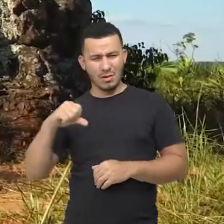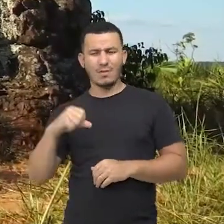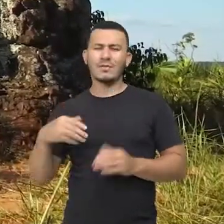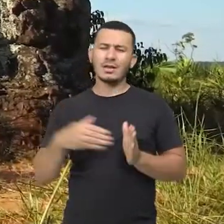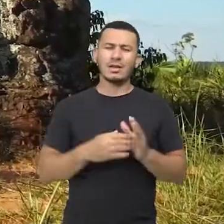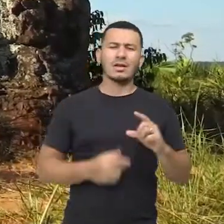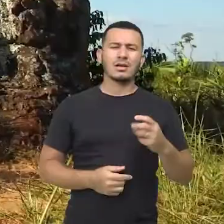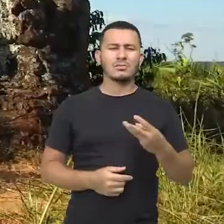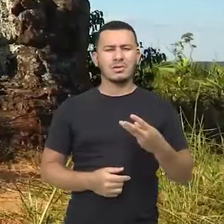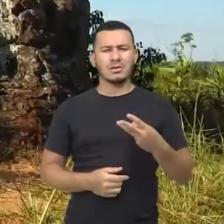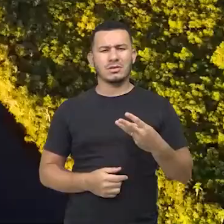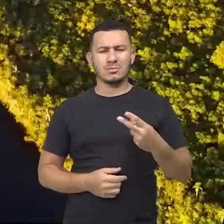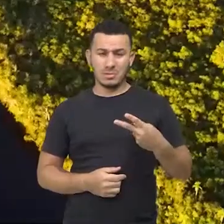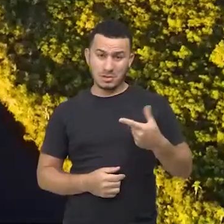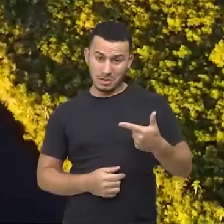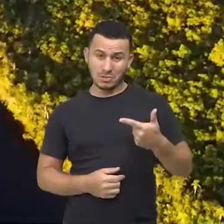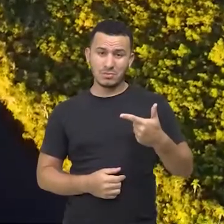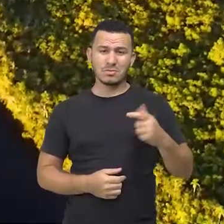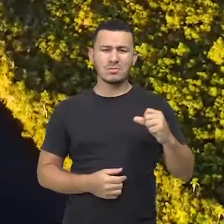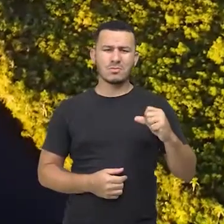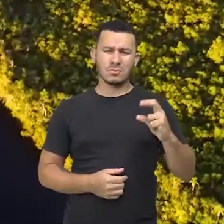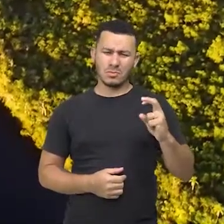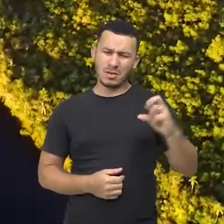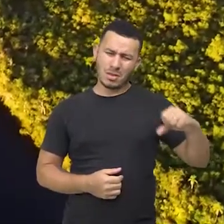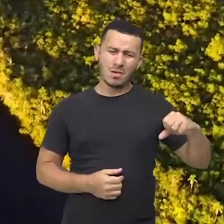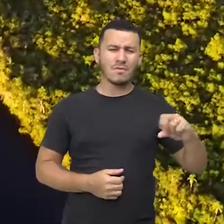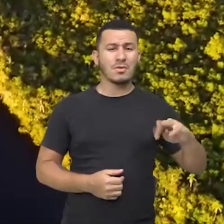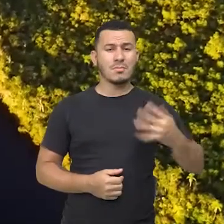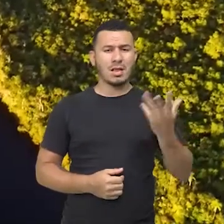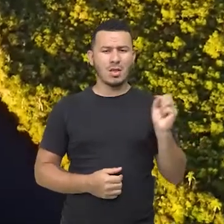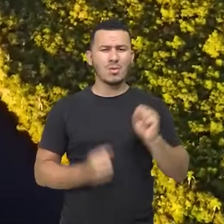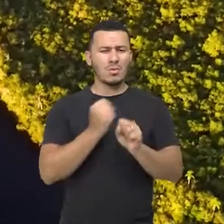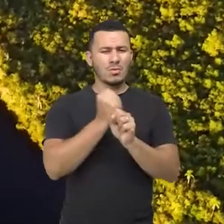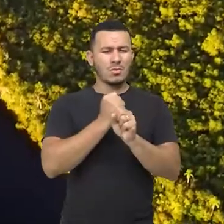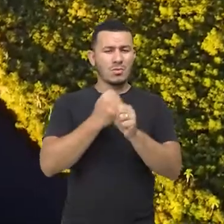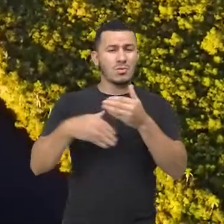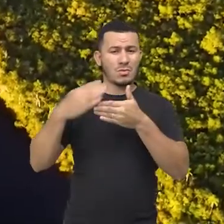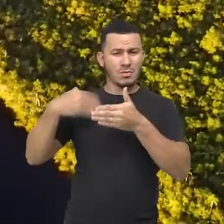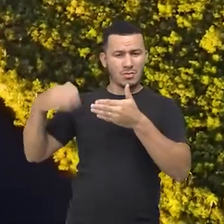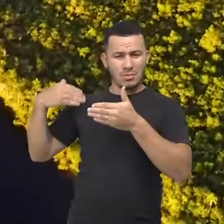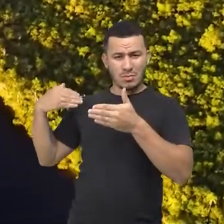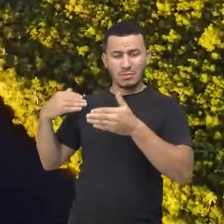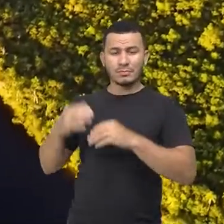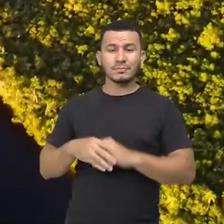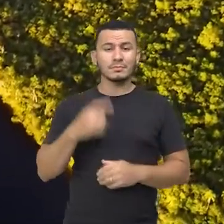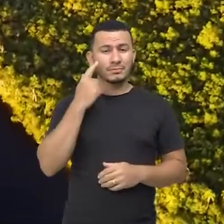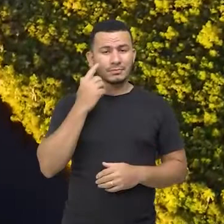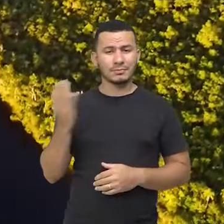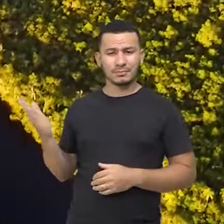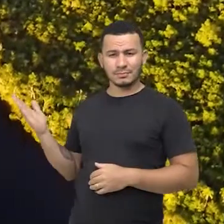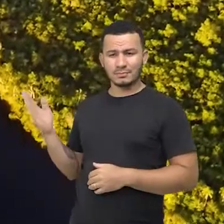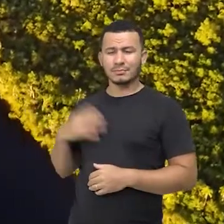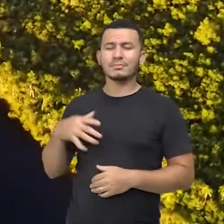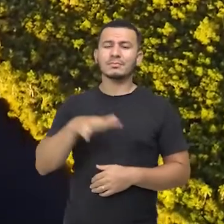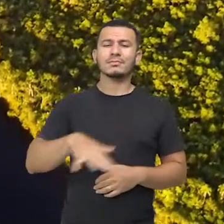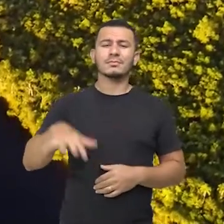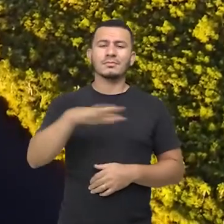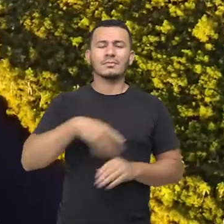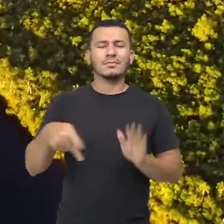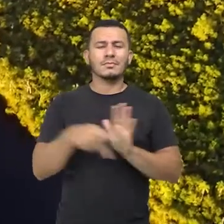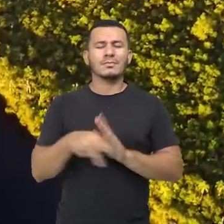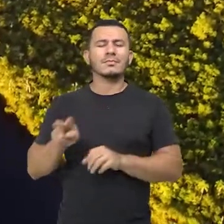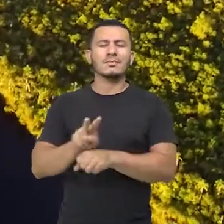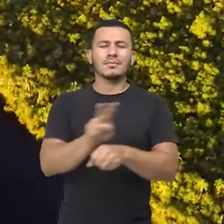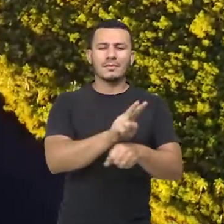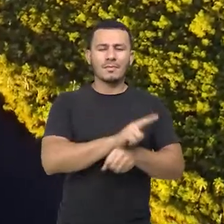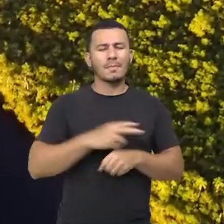de anos atrás. Refúgio da Vida Silvestre RVS São áreas destinadas à proteção dos ambientes